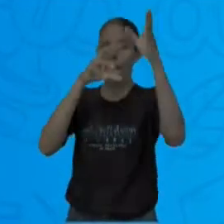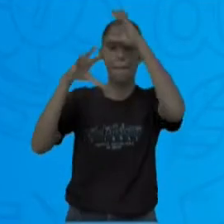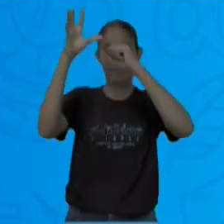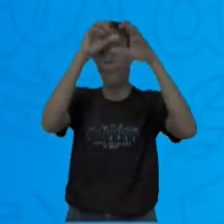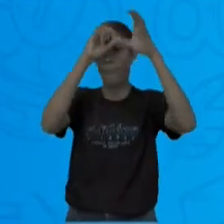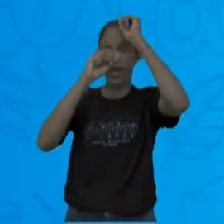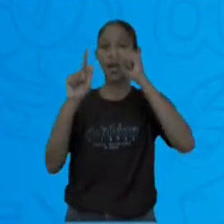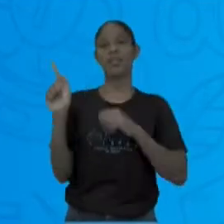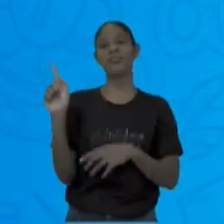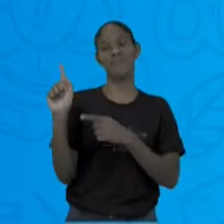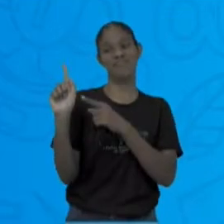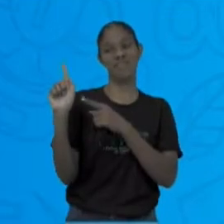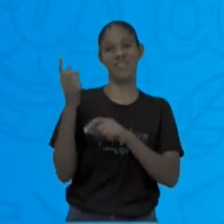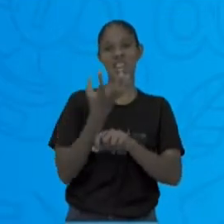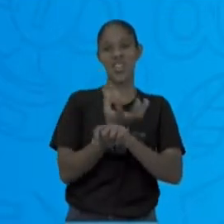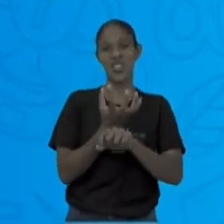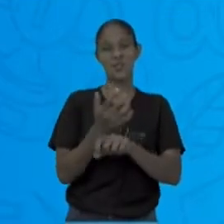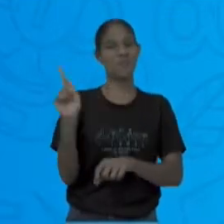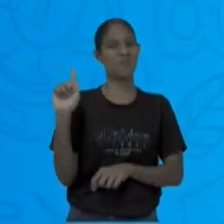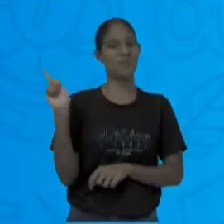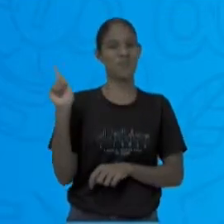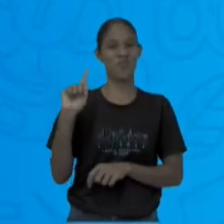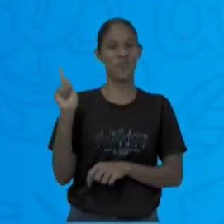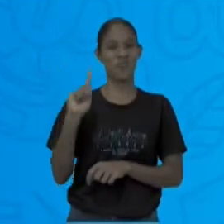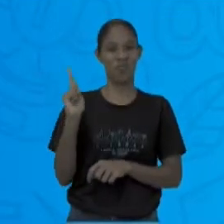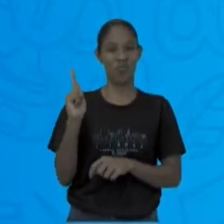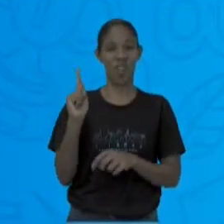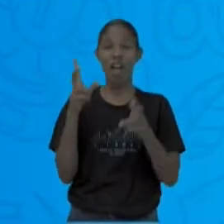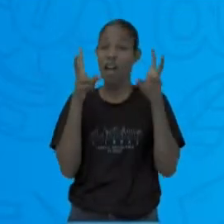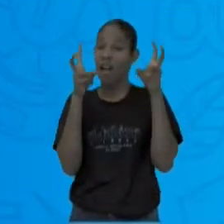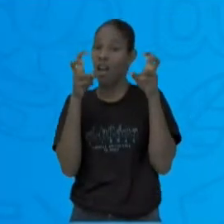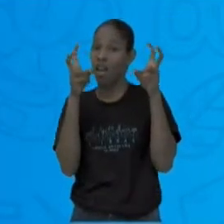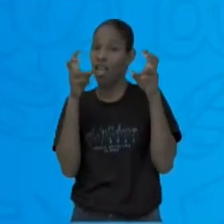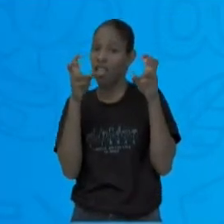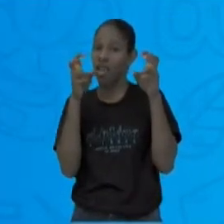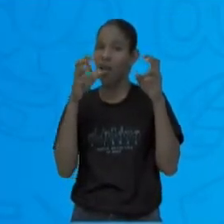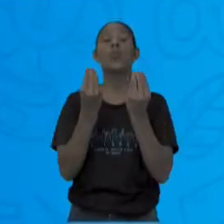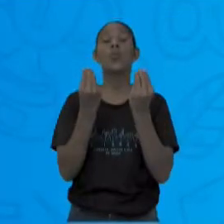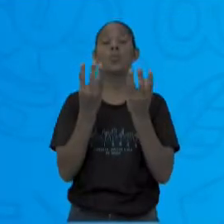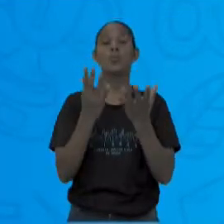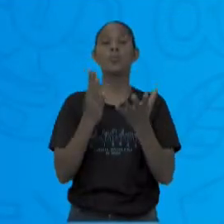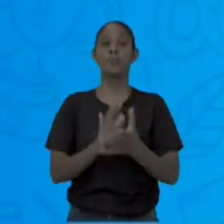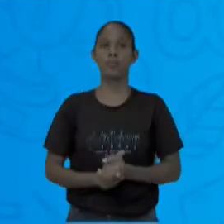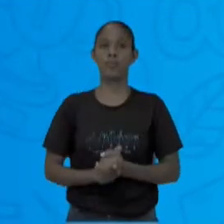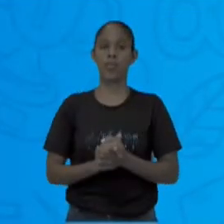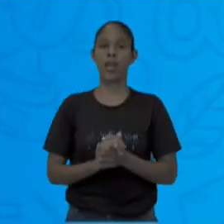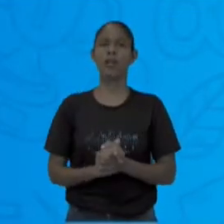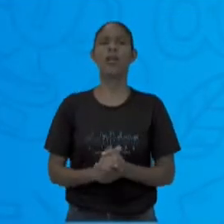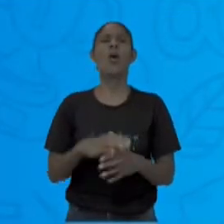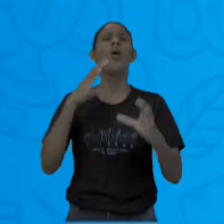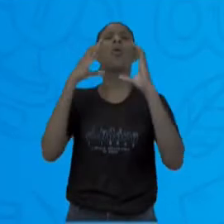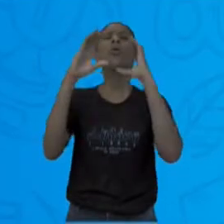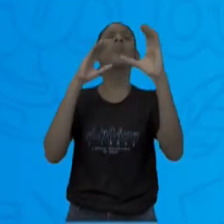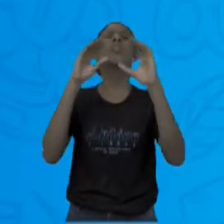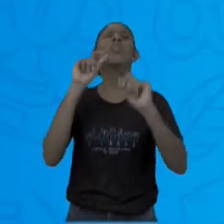geografia com o conteúdo, meios de comunicação. O que é comunicação?